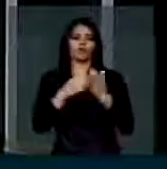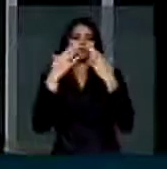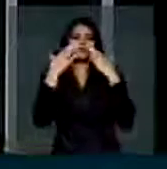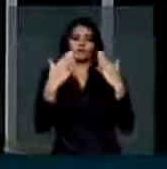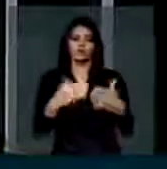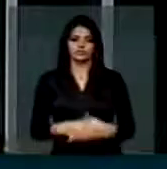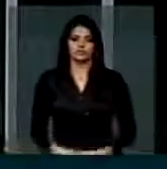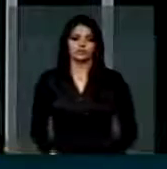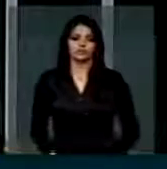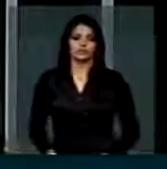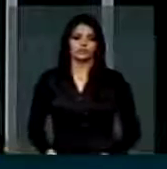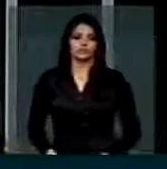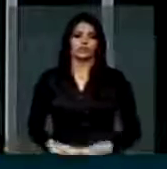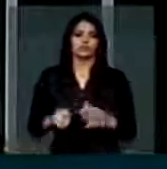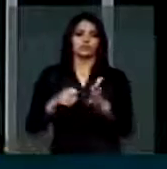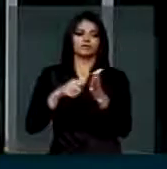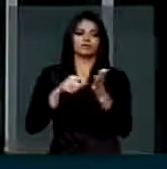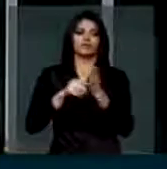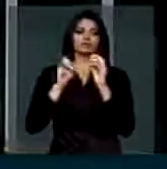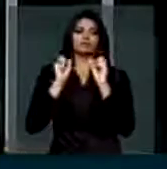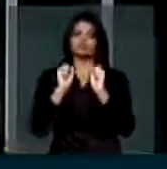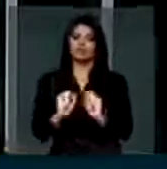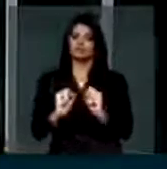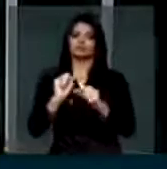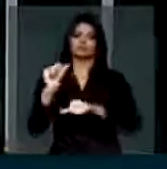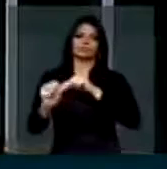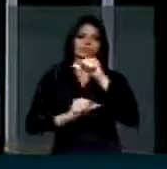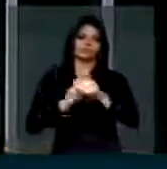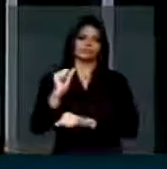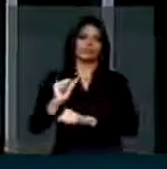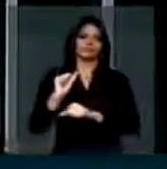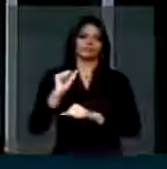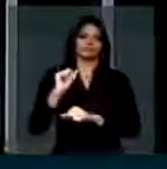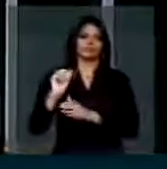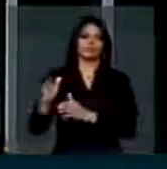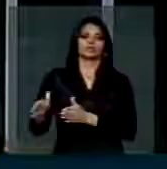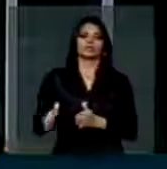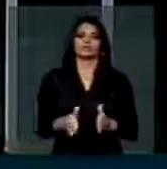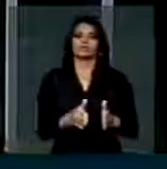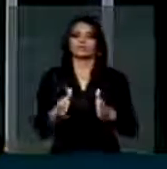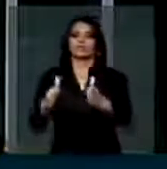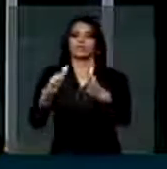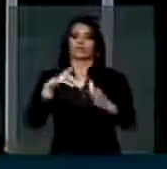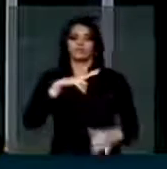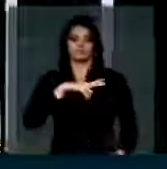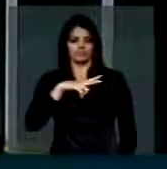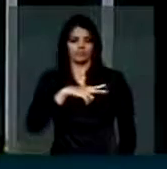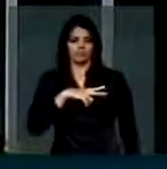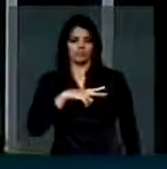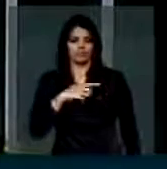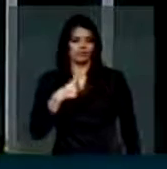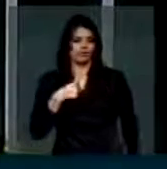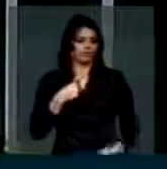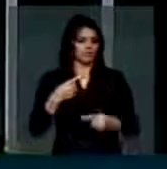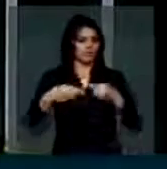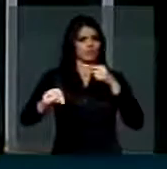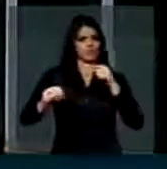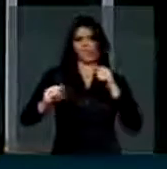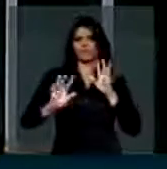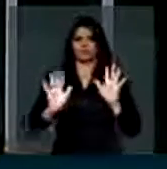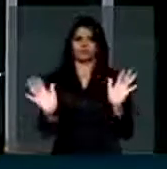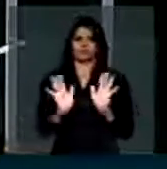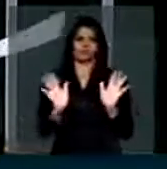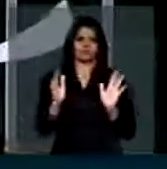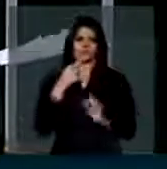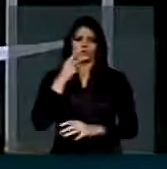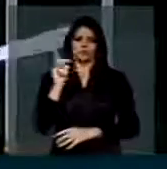emendas, que essa exigência só possa ser feita em estrada privatizada. Eu era contra, deputado Vadir.